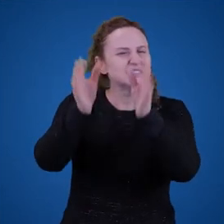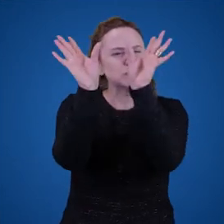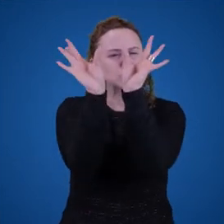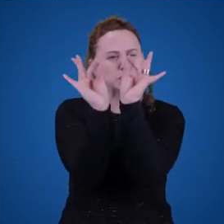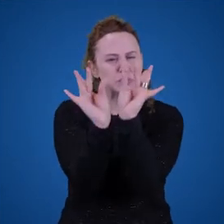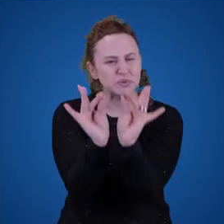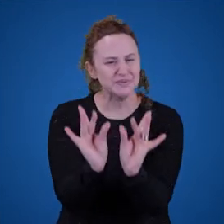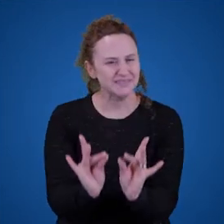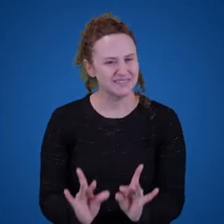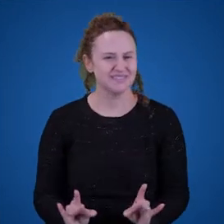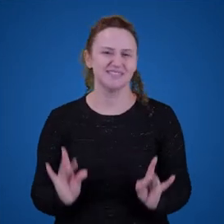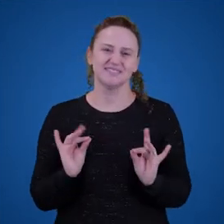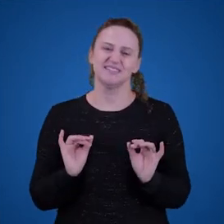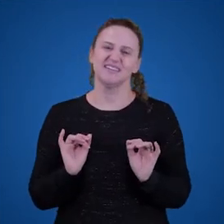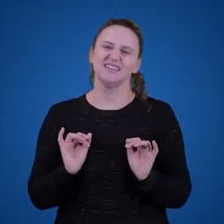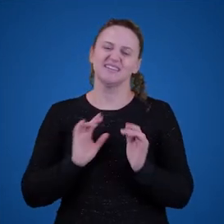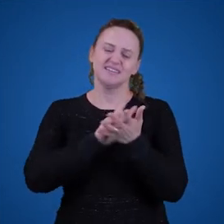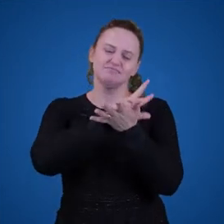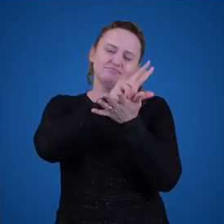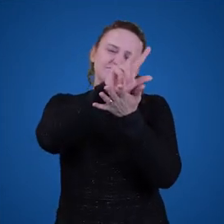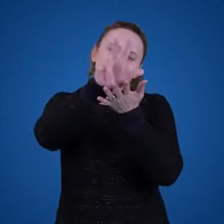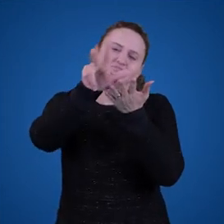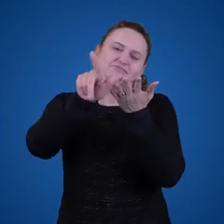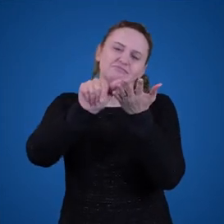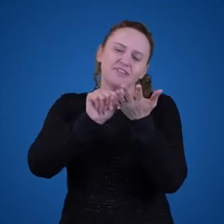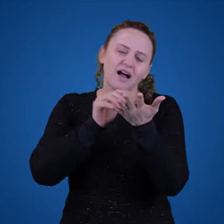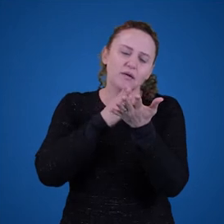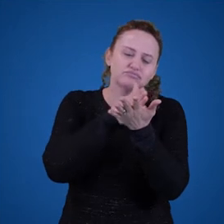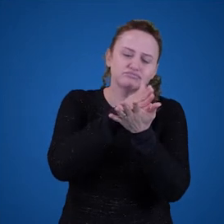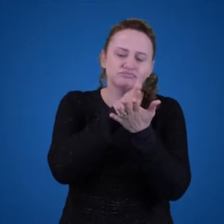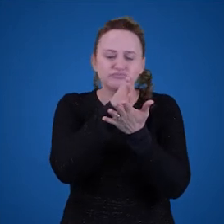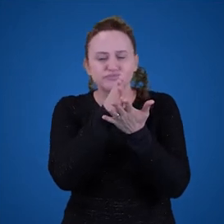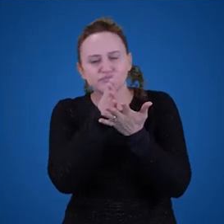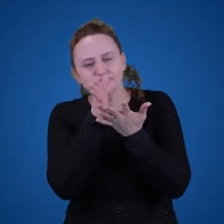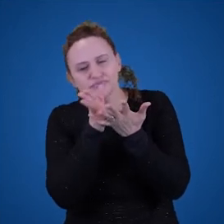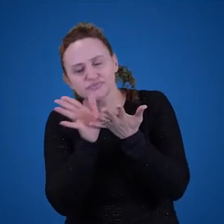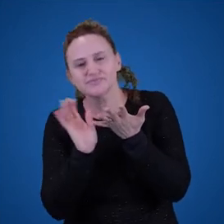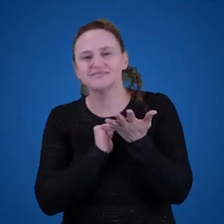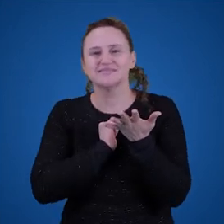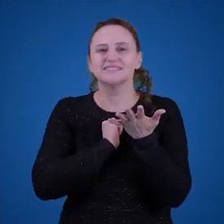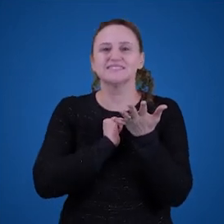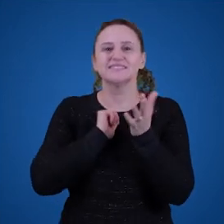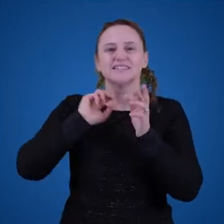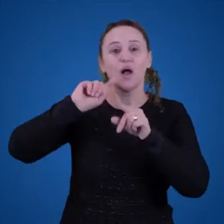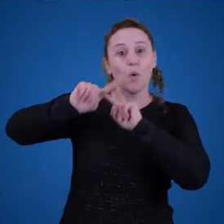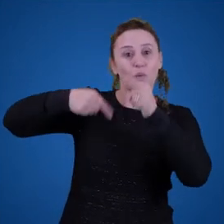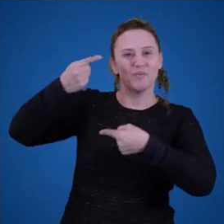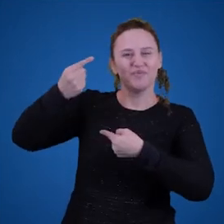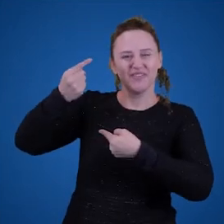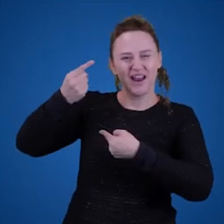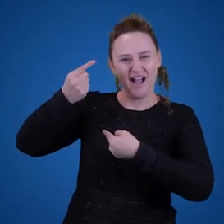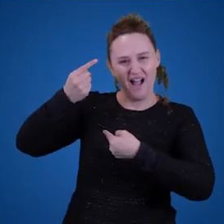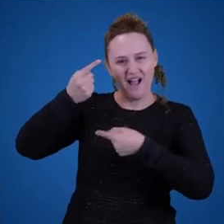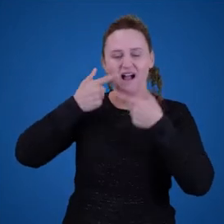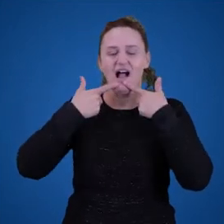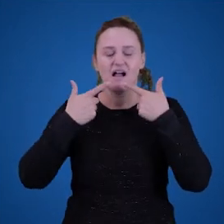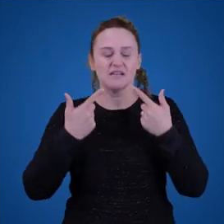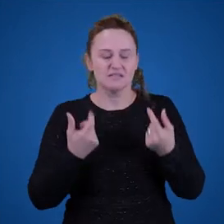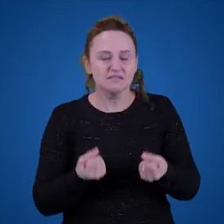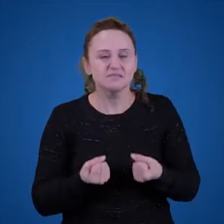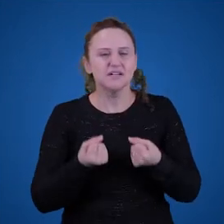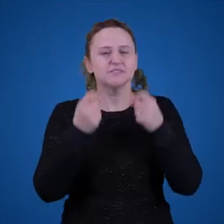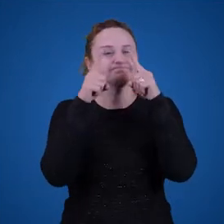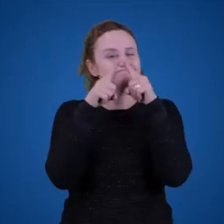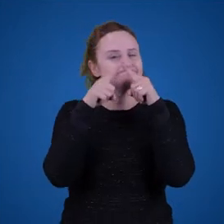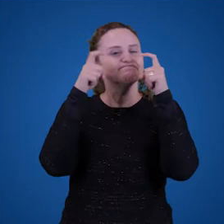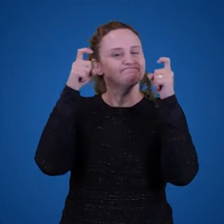Como ser ficcional, ser metafórica, ser não linear, ao contrário da nossa linguagem cotidiana e da linguagem científica, né? Que é